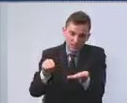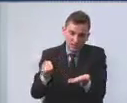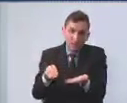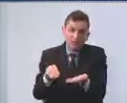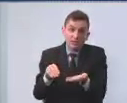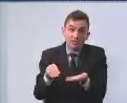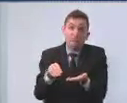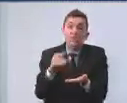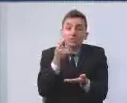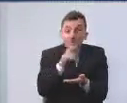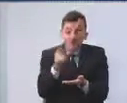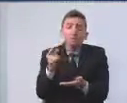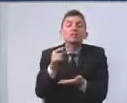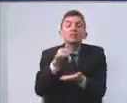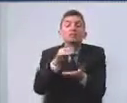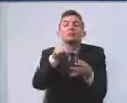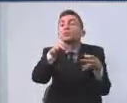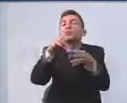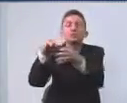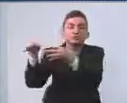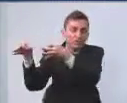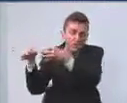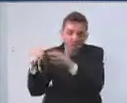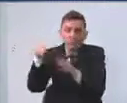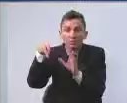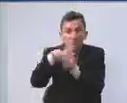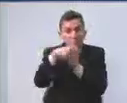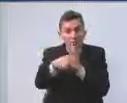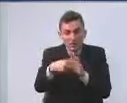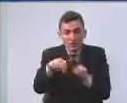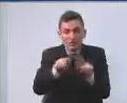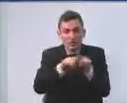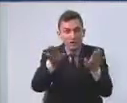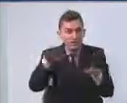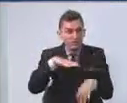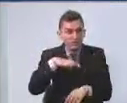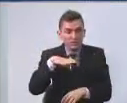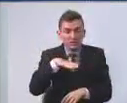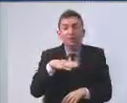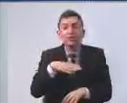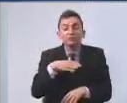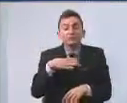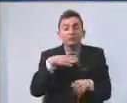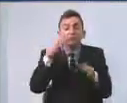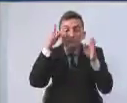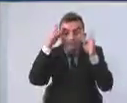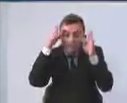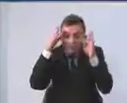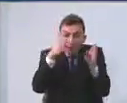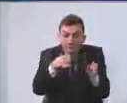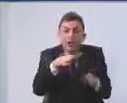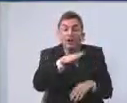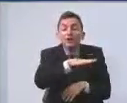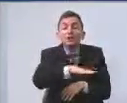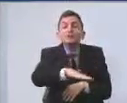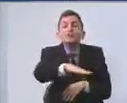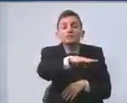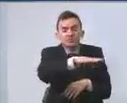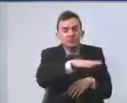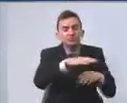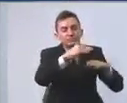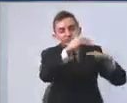apliquem os recursos em projetos e programas na cidade de Guarulhos, voltados às camadas mais